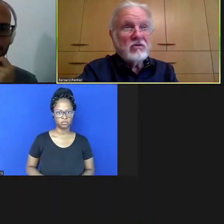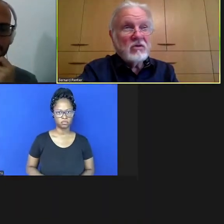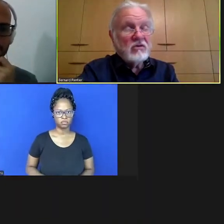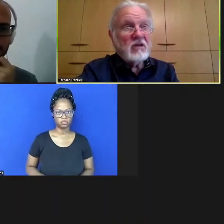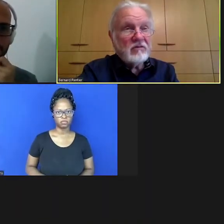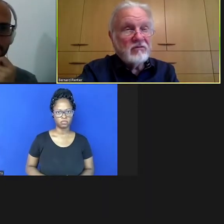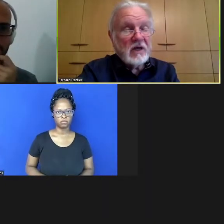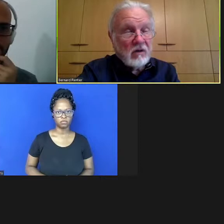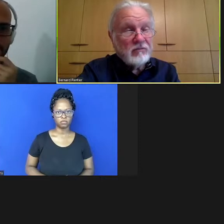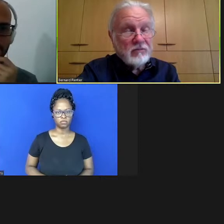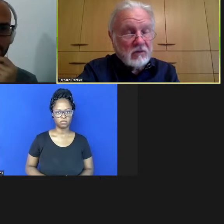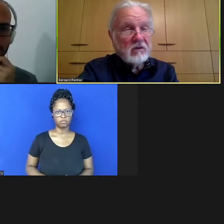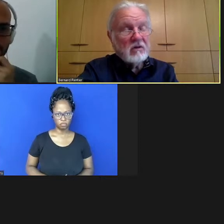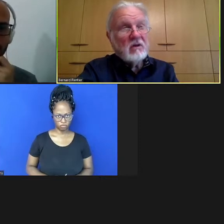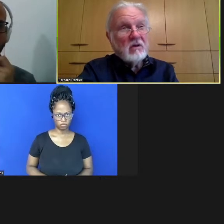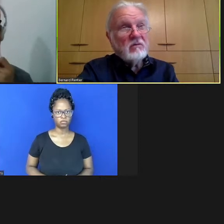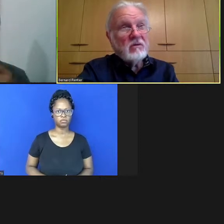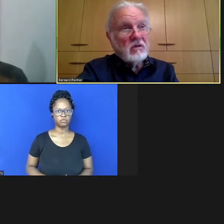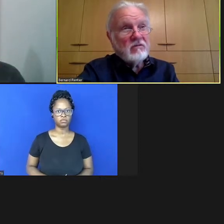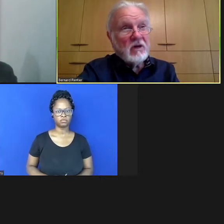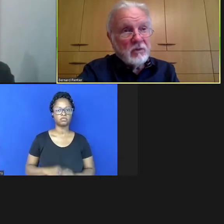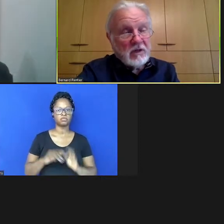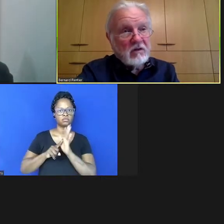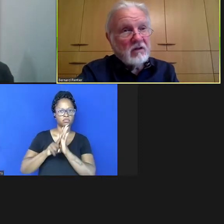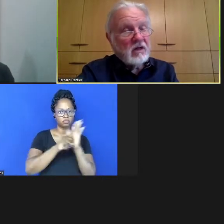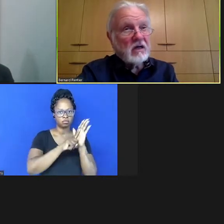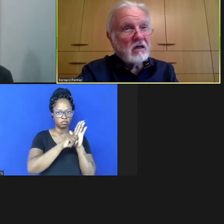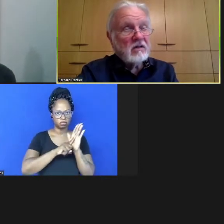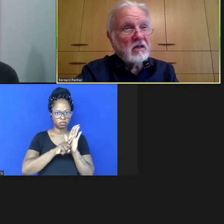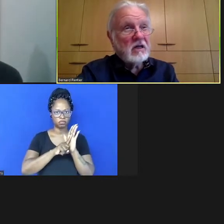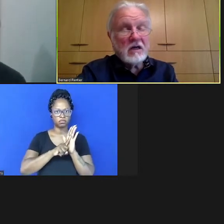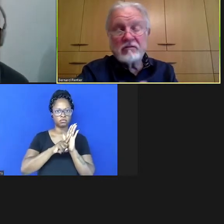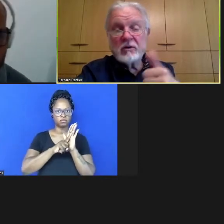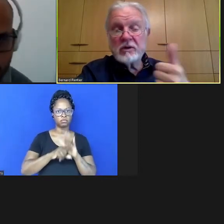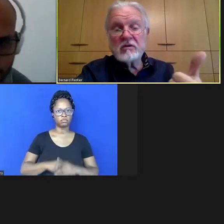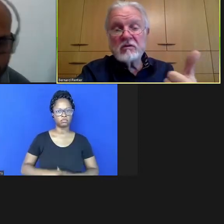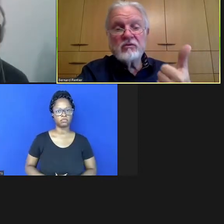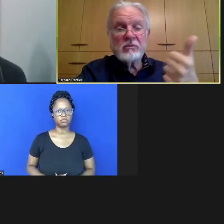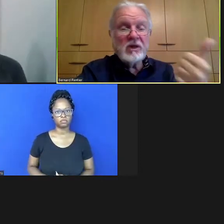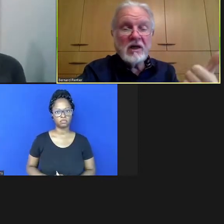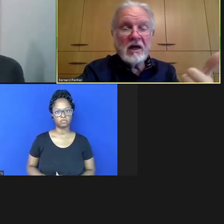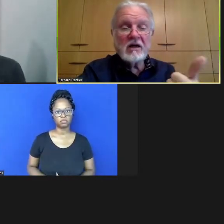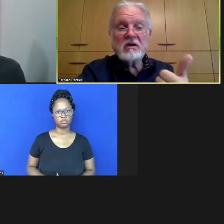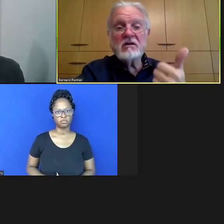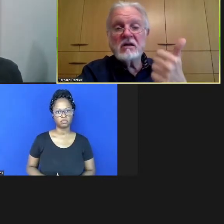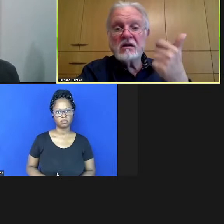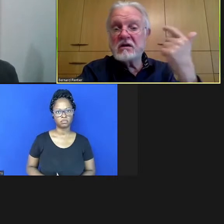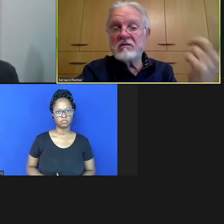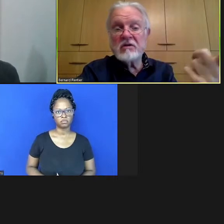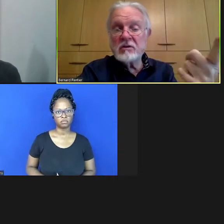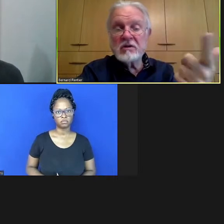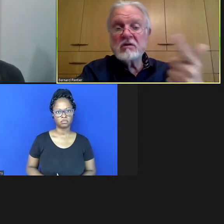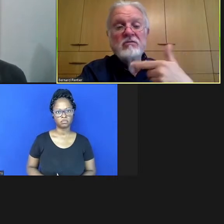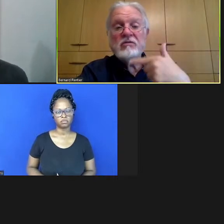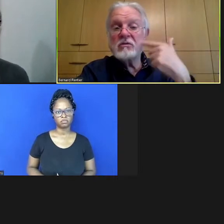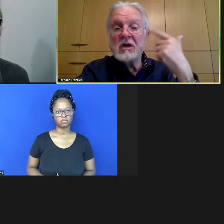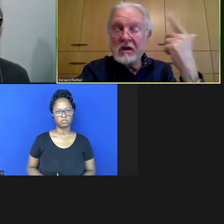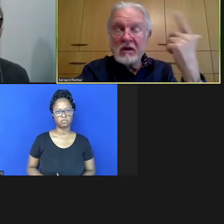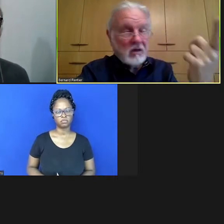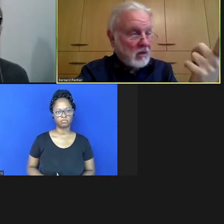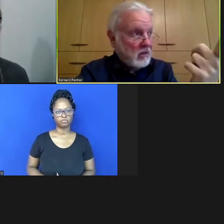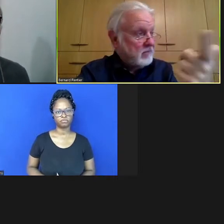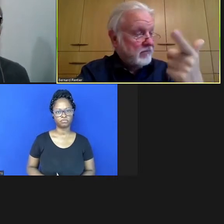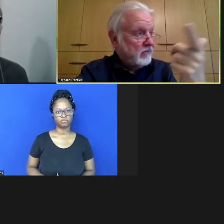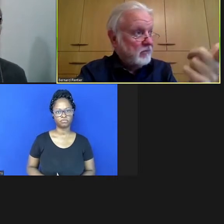os pesquisadores frequentemente são avaliados são avaliados para serem